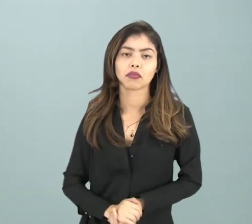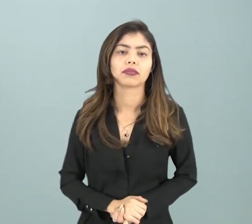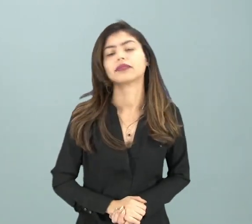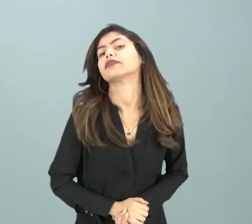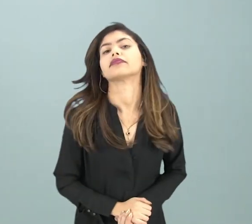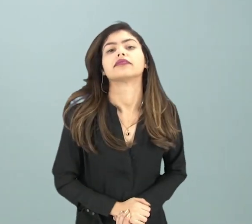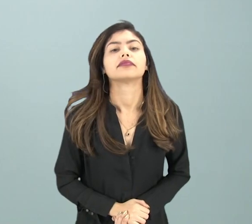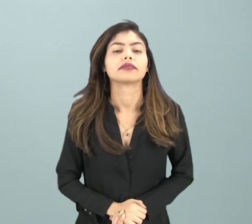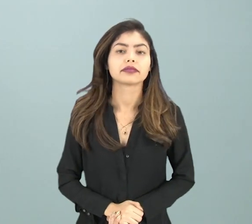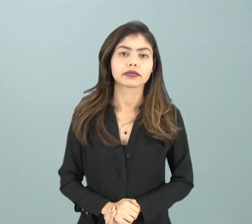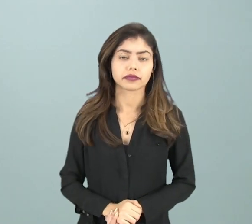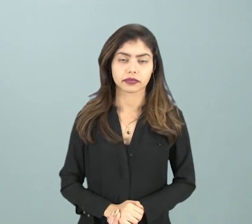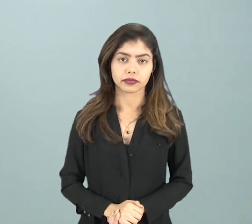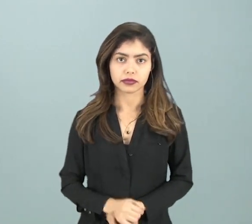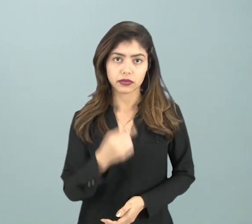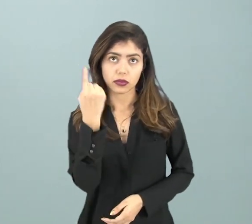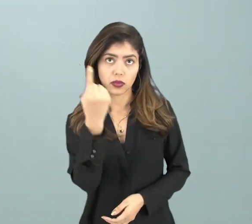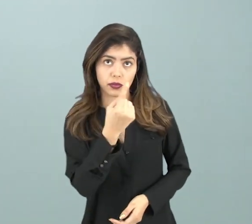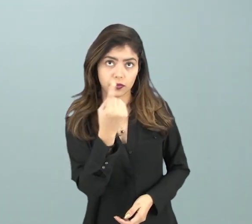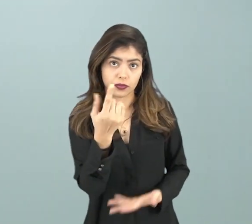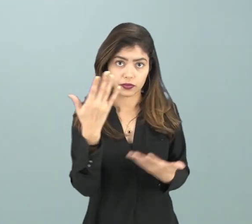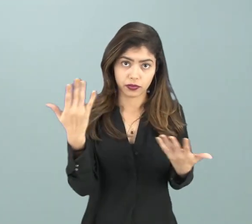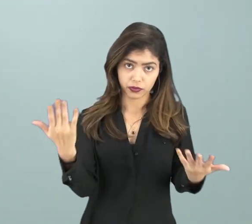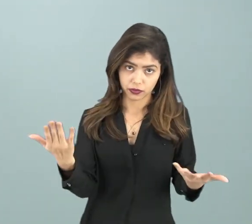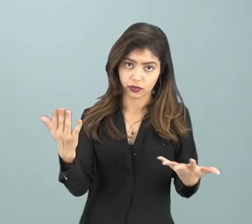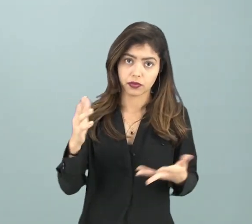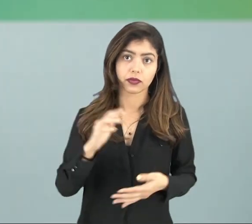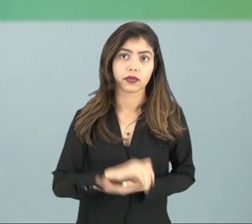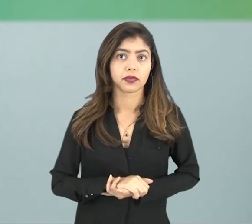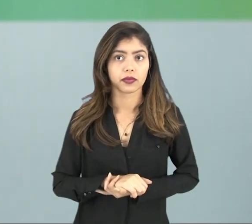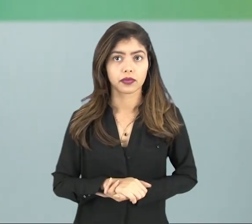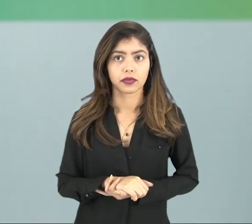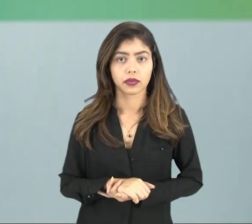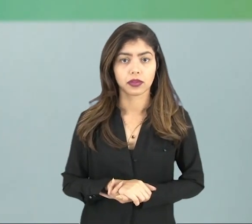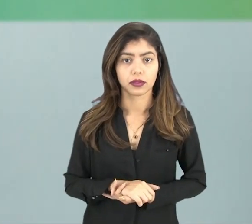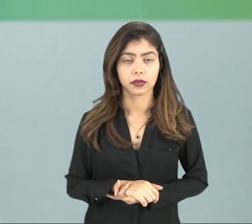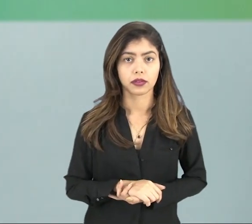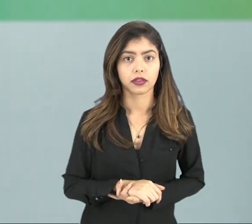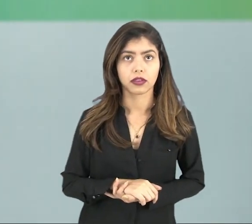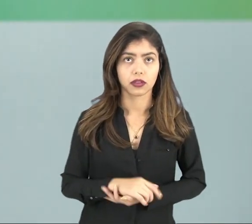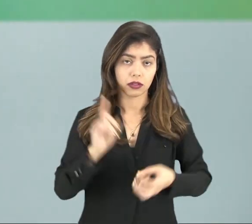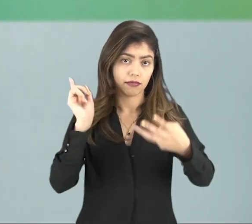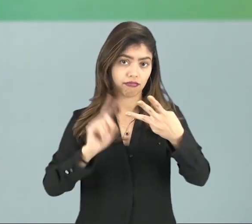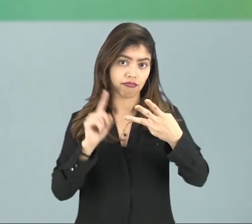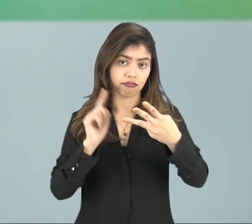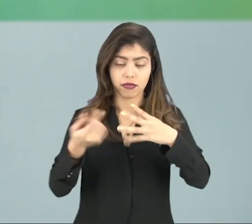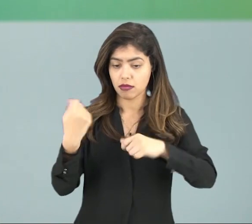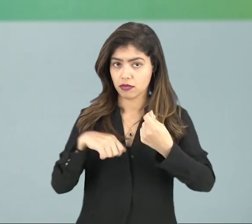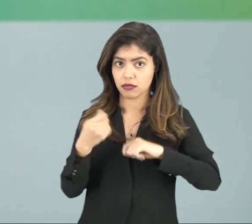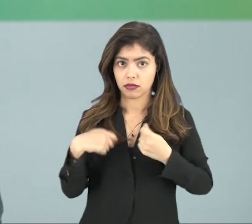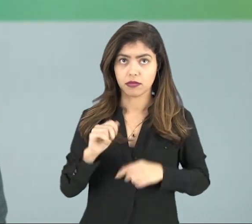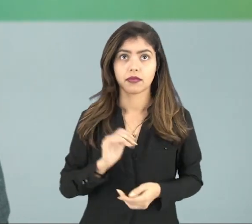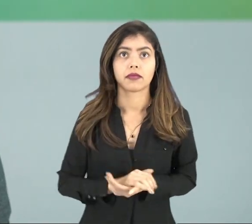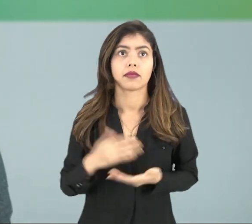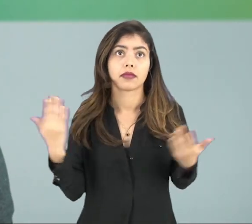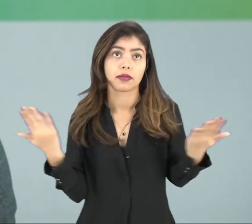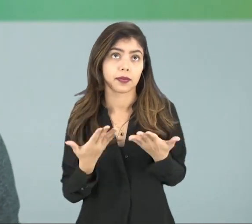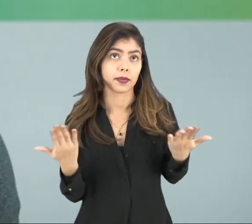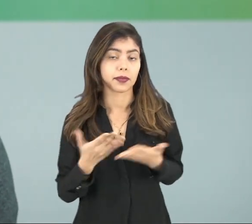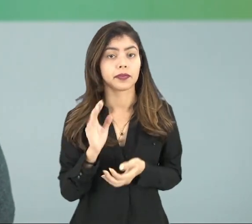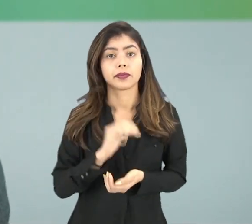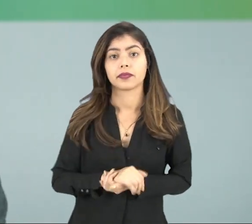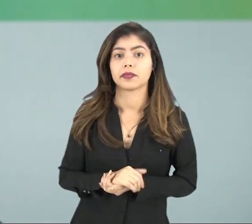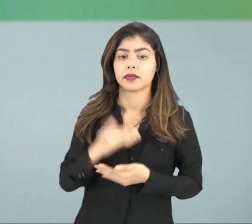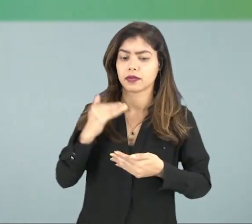é um dos tripés da sustentabilidade. Essa questão da economia. Agora nós vamos